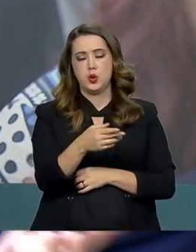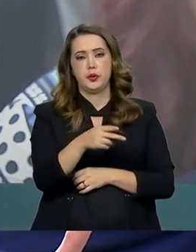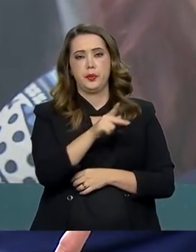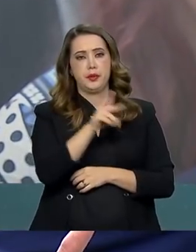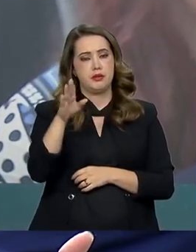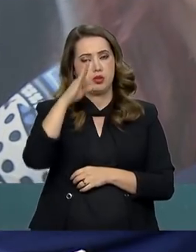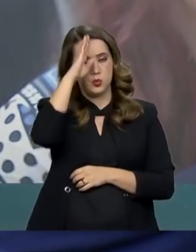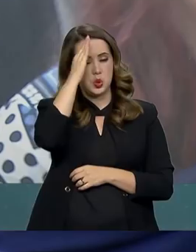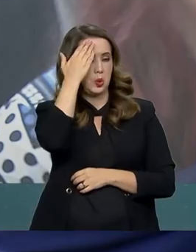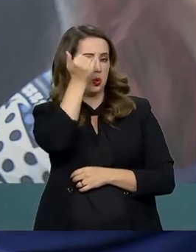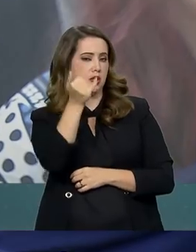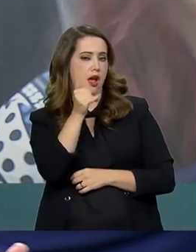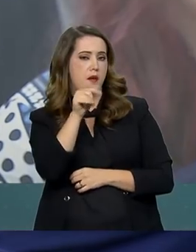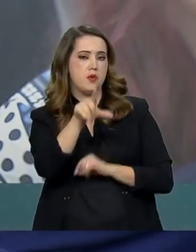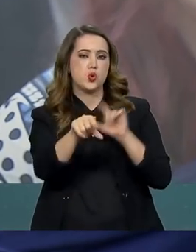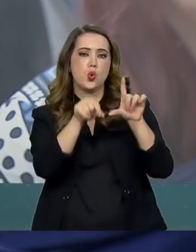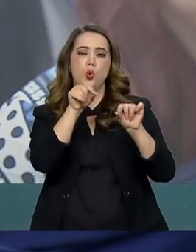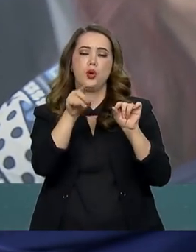prioridades.